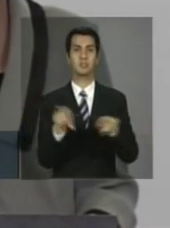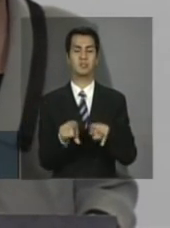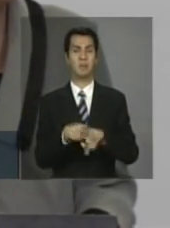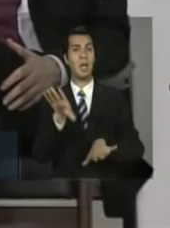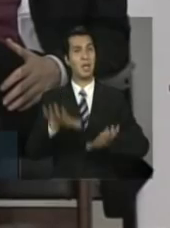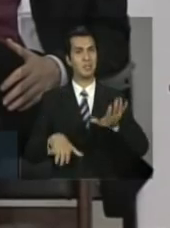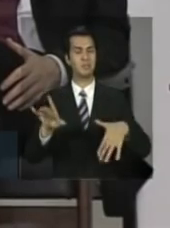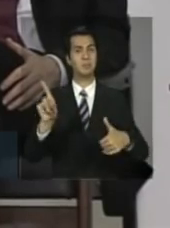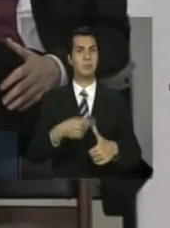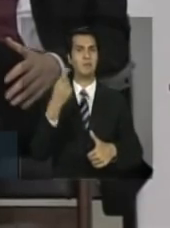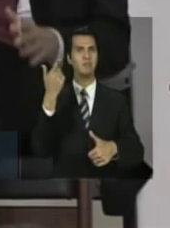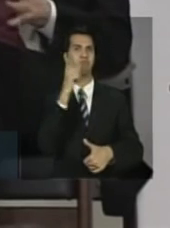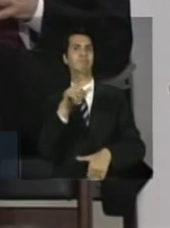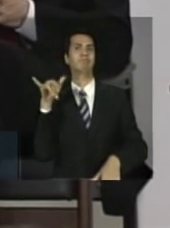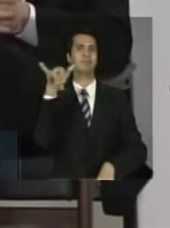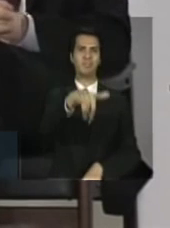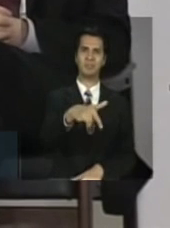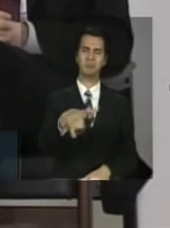pela primeira vez de avião.